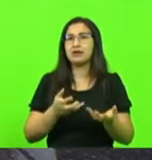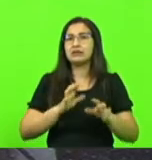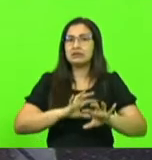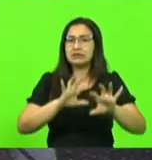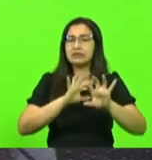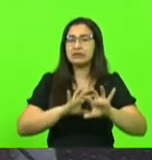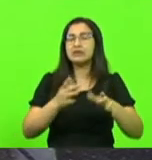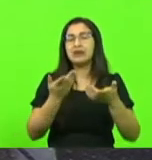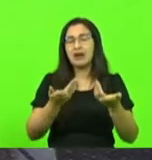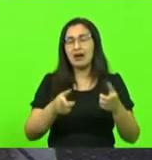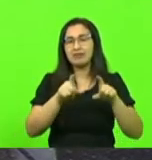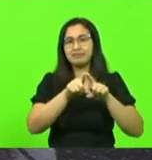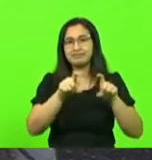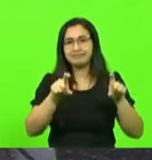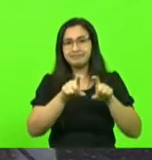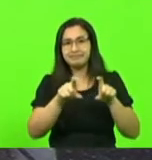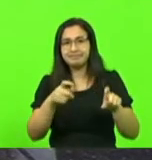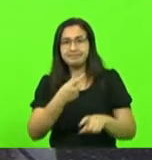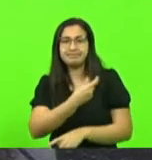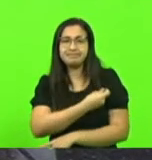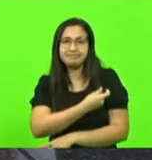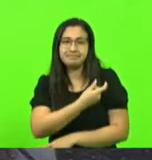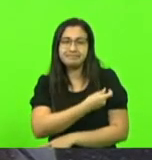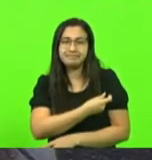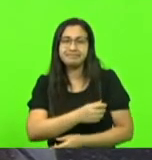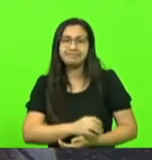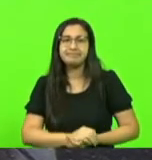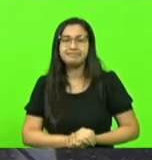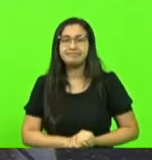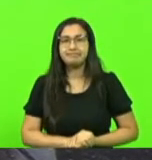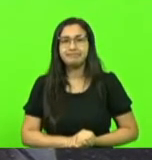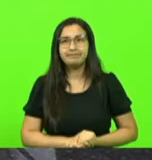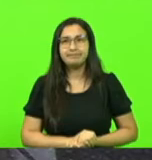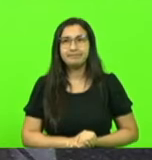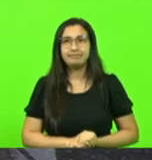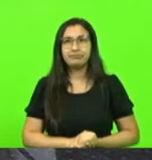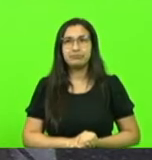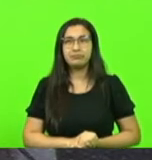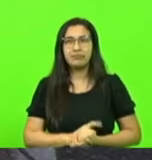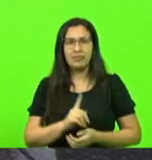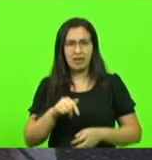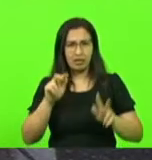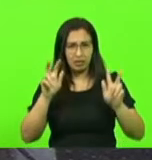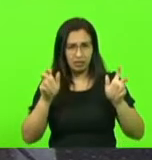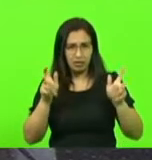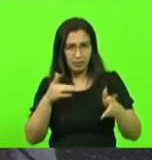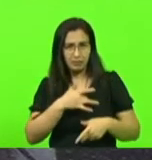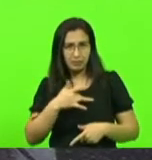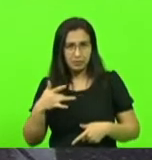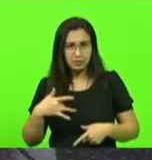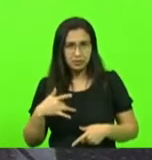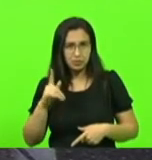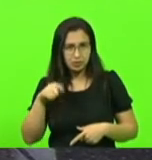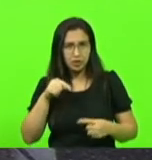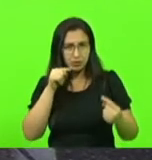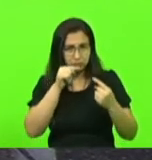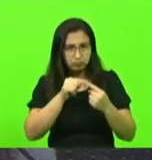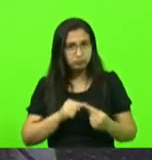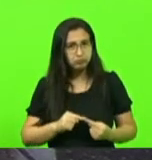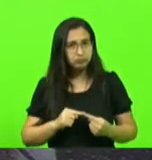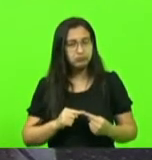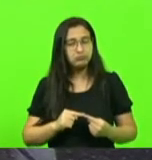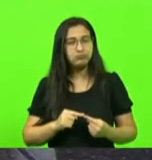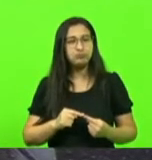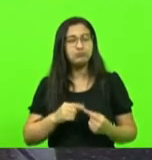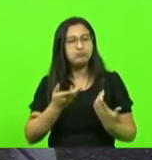passaporte sanitário. Questão de saúde, será que é saúde? Será que o